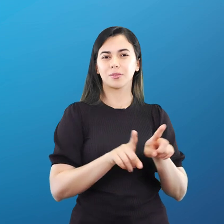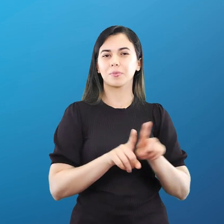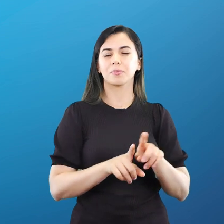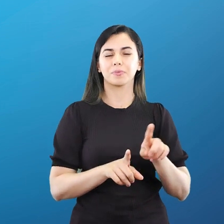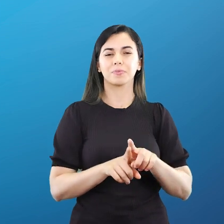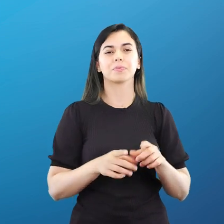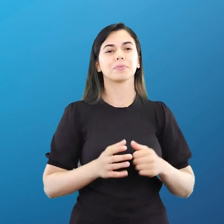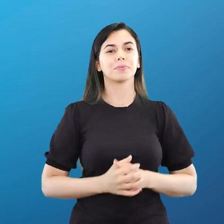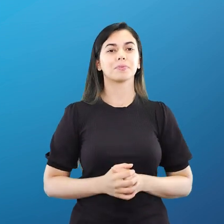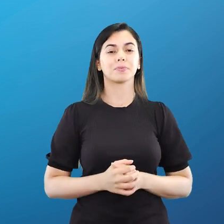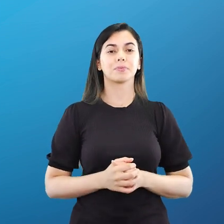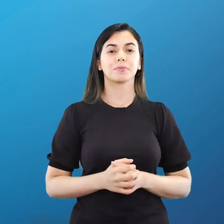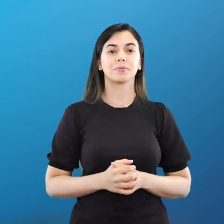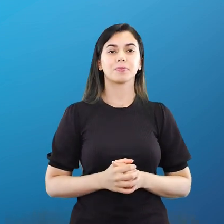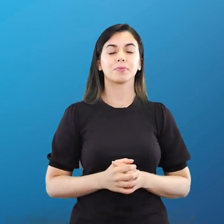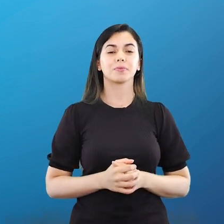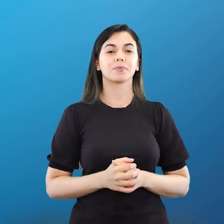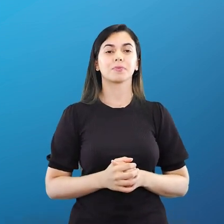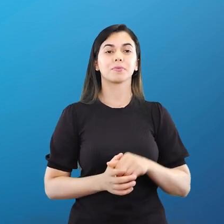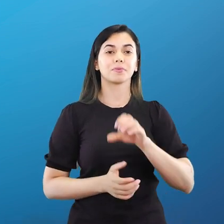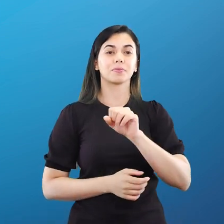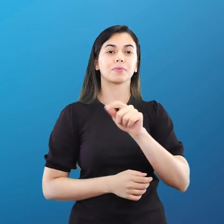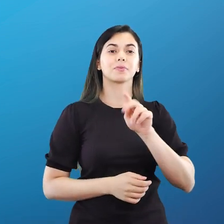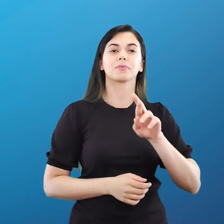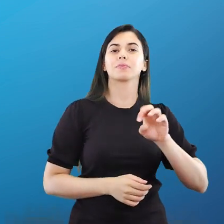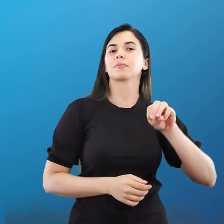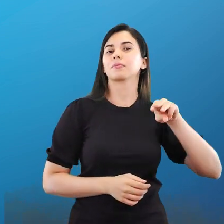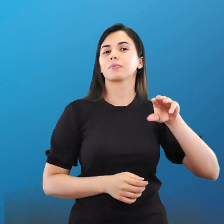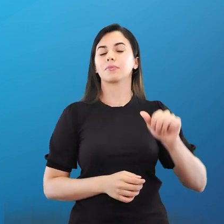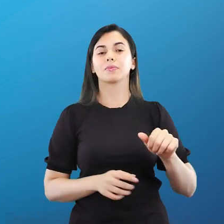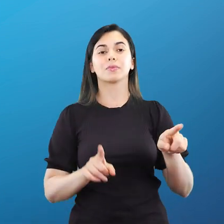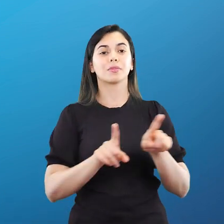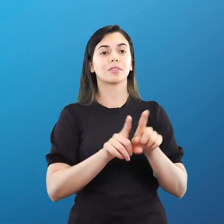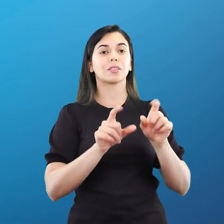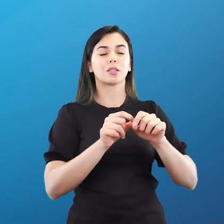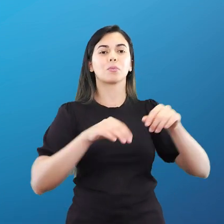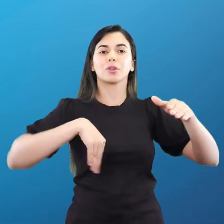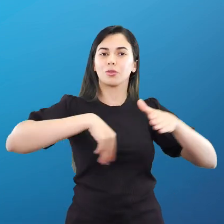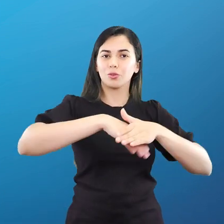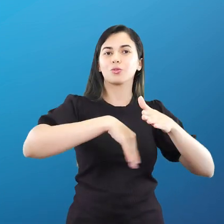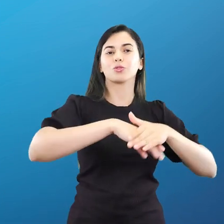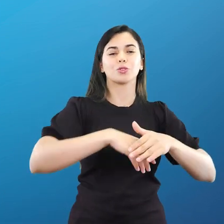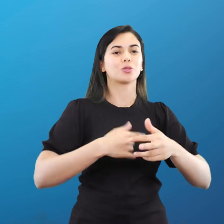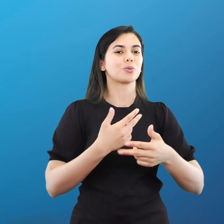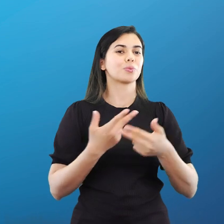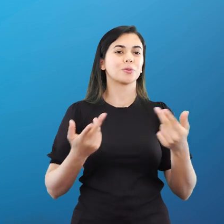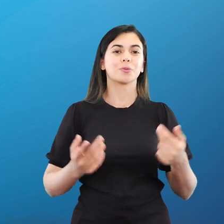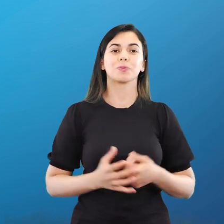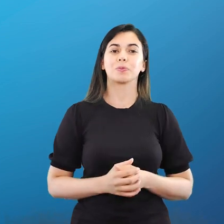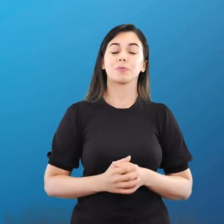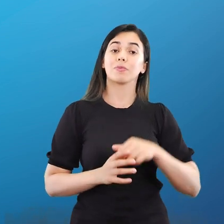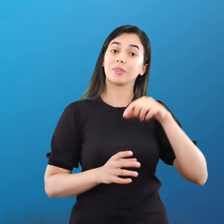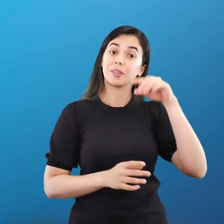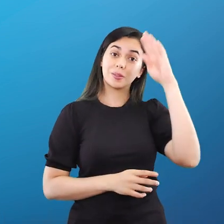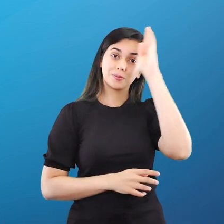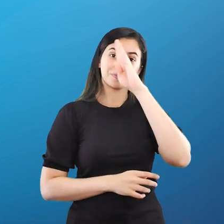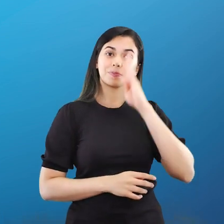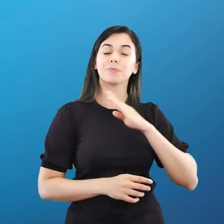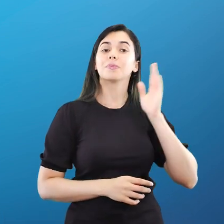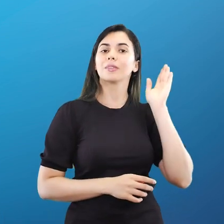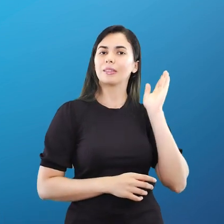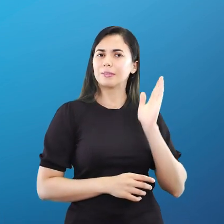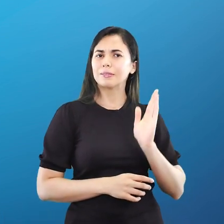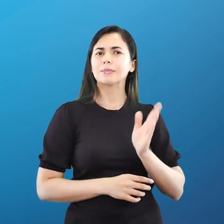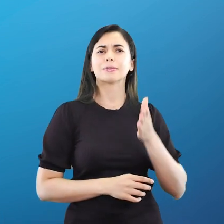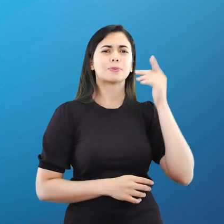coisa. A esgrima, o golfe e o futebol. O Brasil, ele já